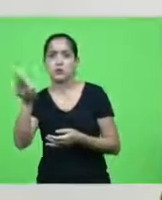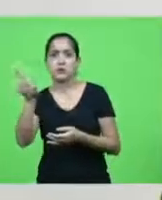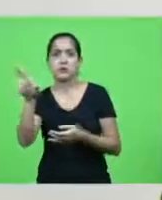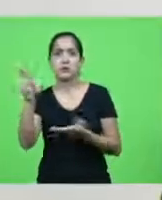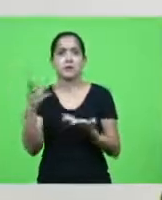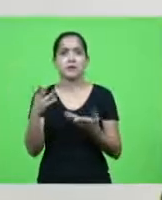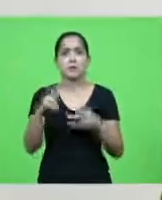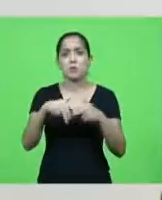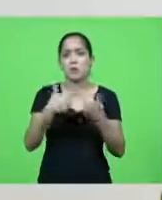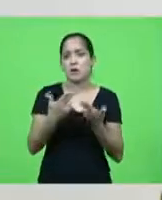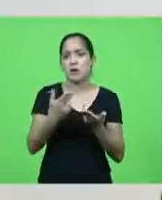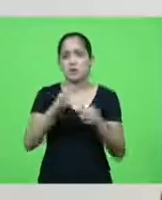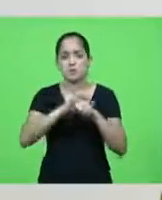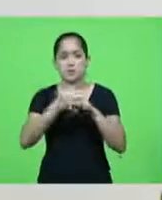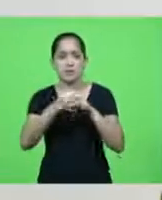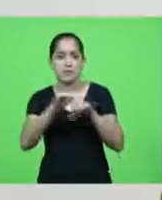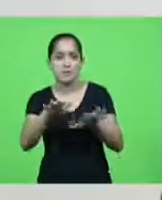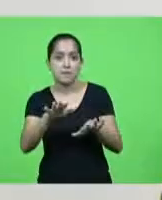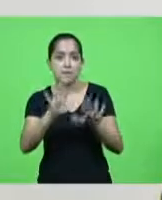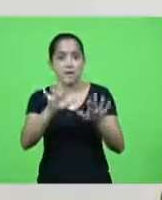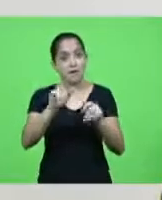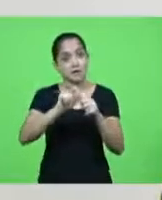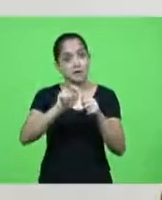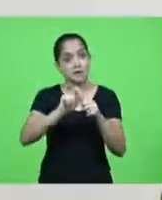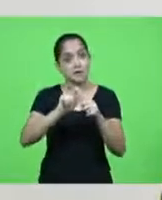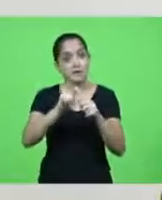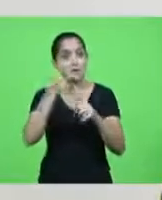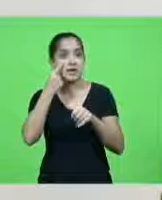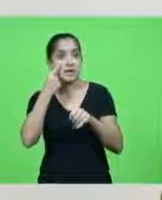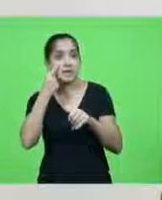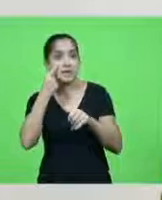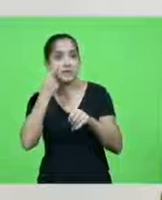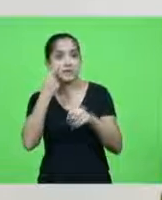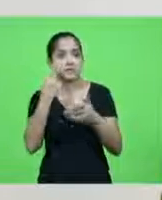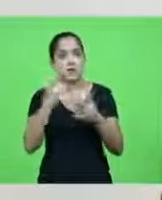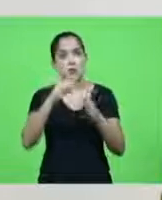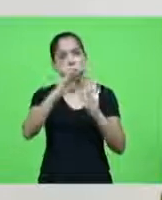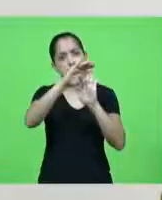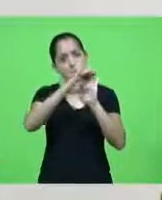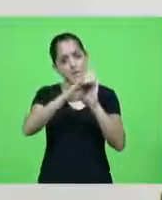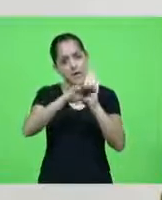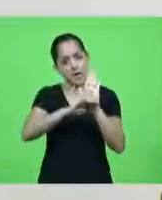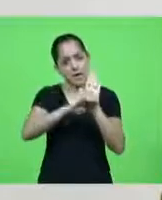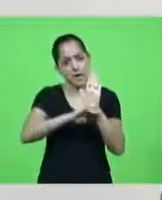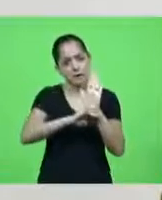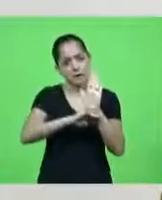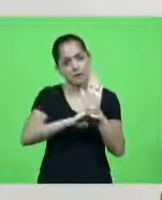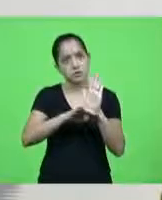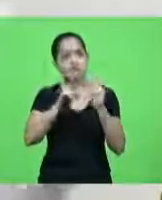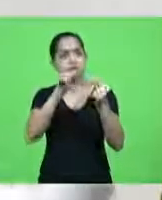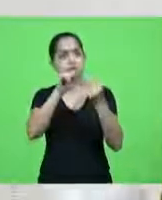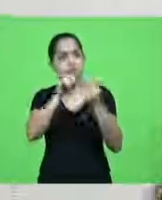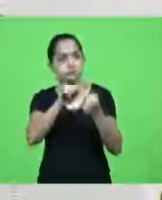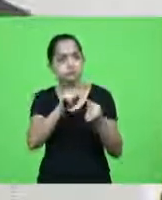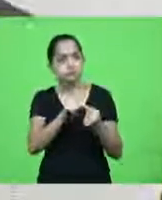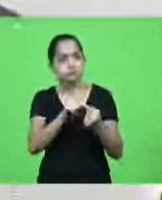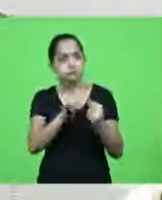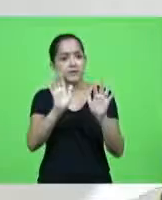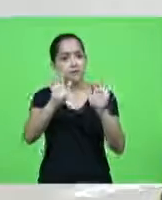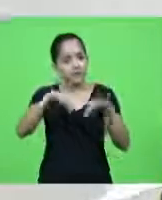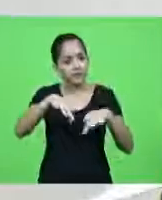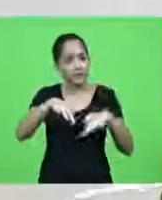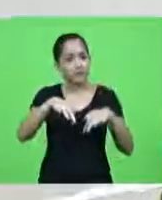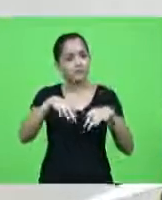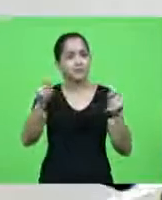das pandemias mas a gente quer fazer a revisão aí vamos ver se a gente baixa essas metas aí para a gente ganhar cento e oitenta pau é uma